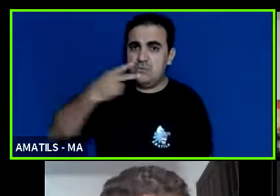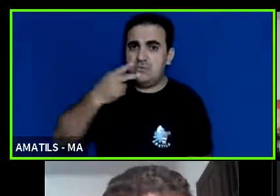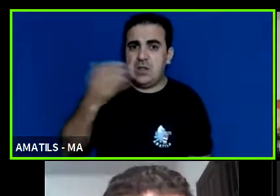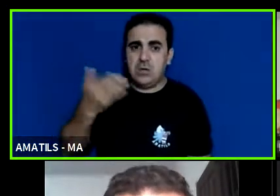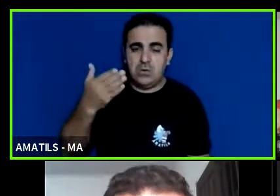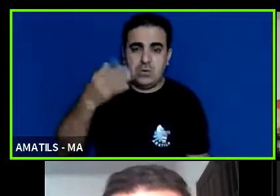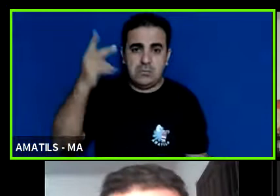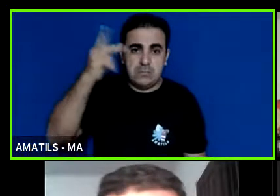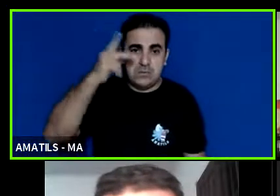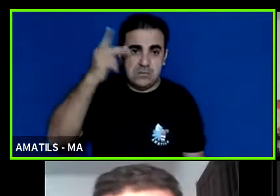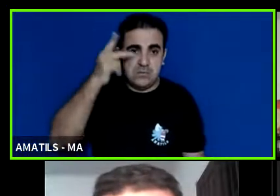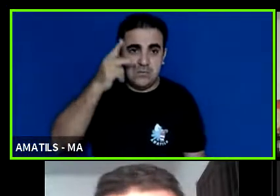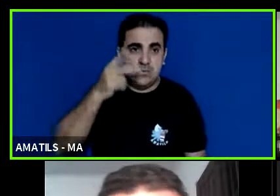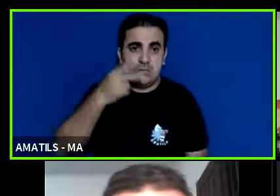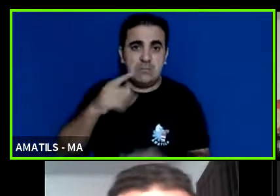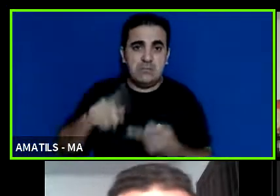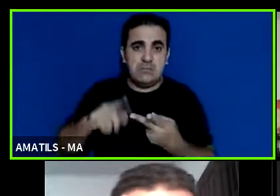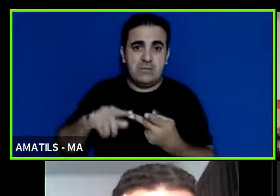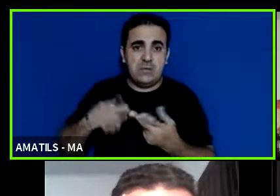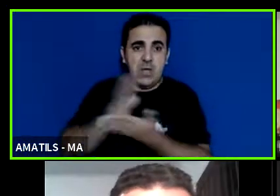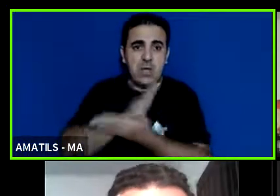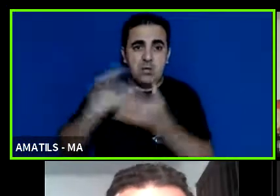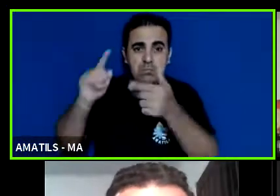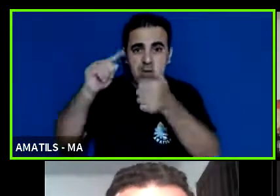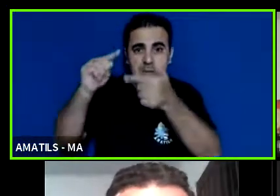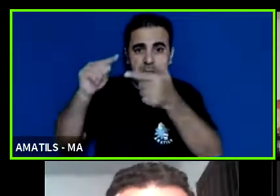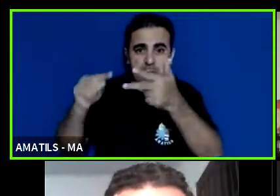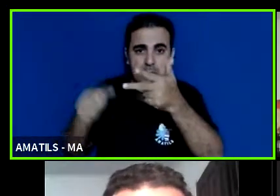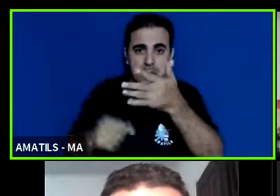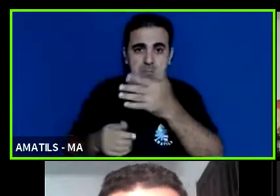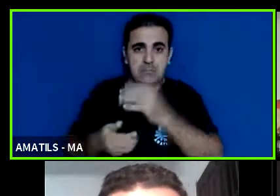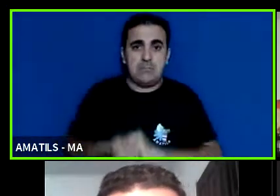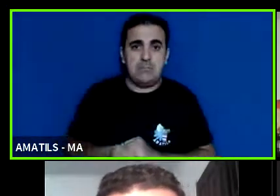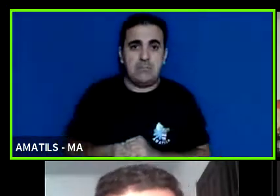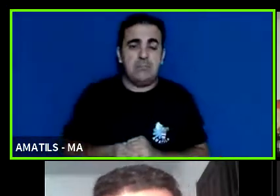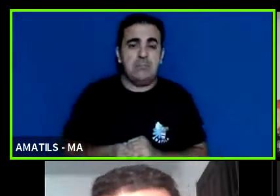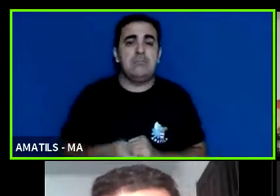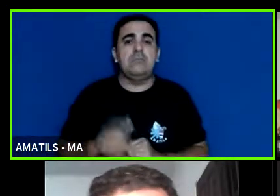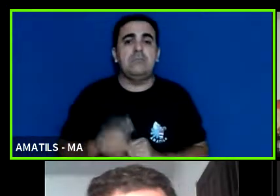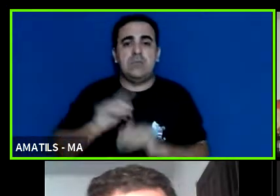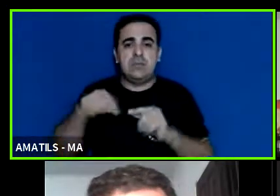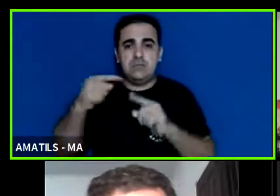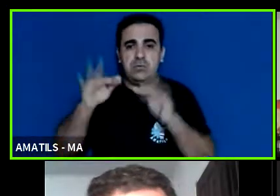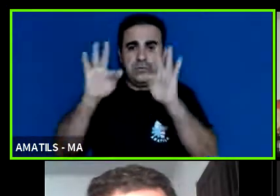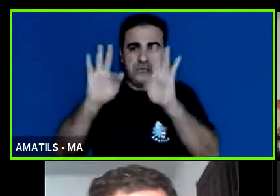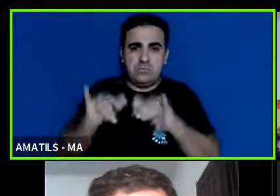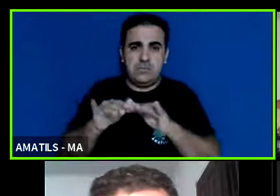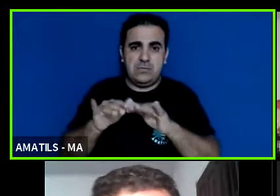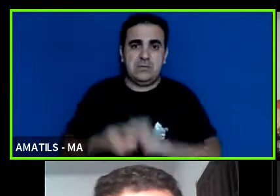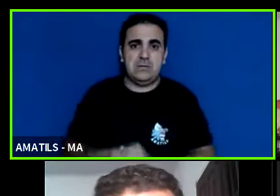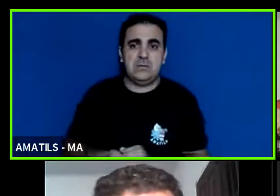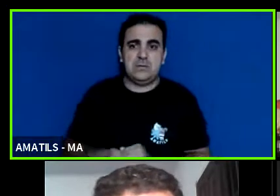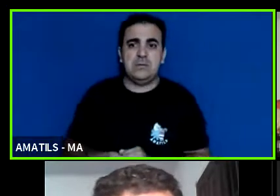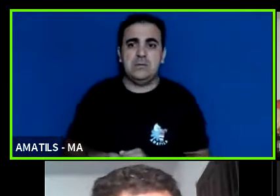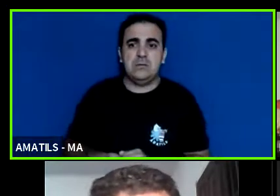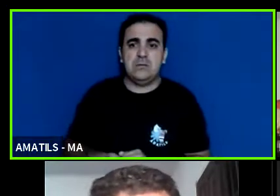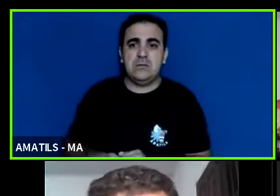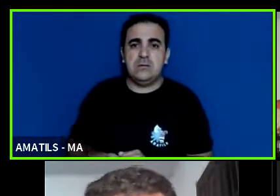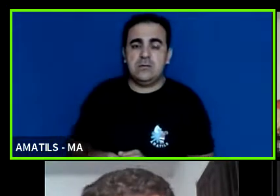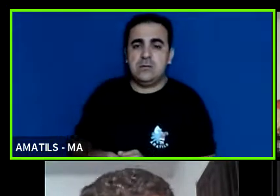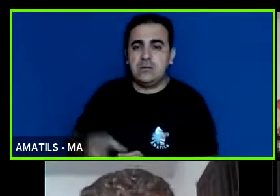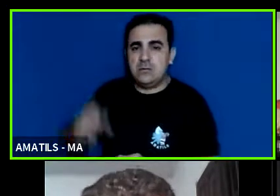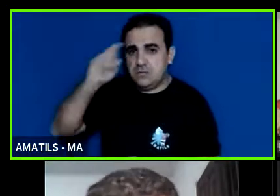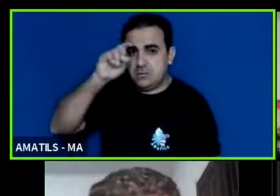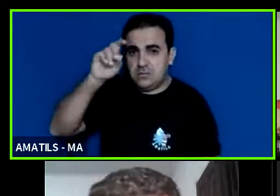também fazer algumas considerações e aí com o comitante a gente encerra beleza? Tá e o